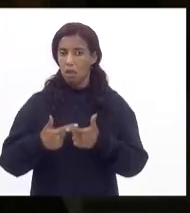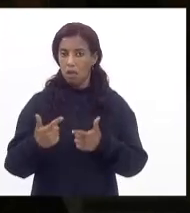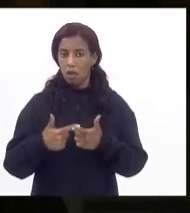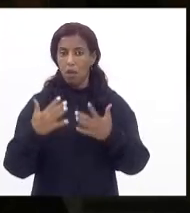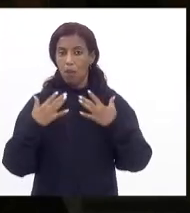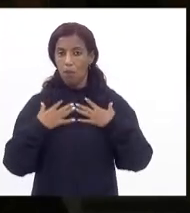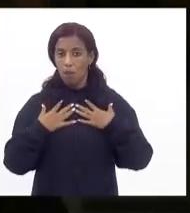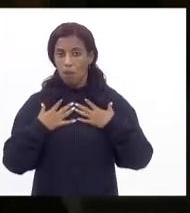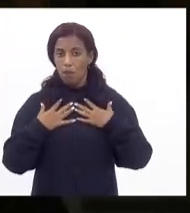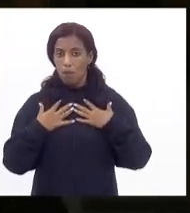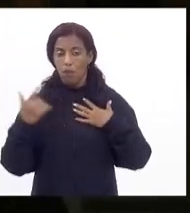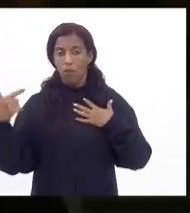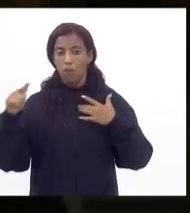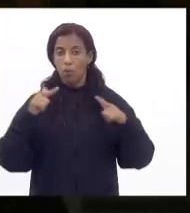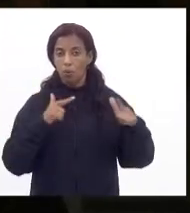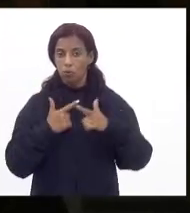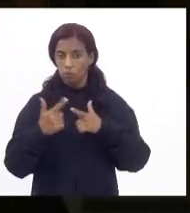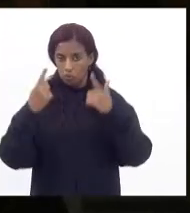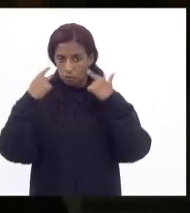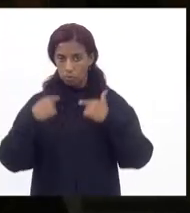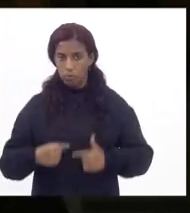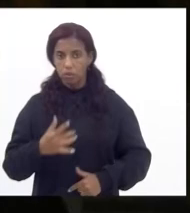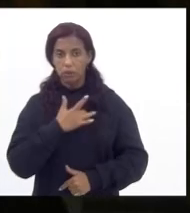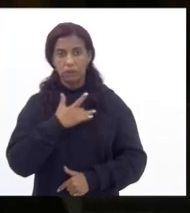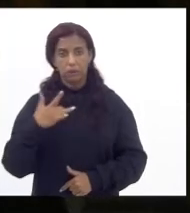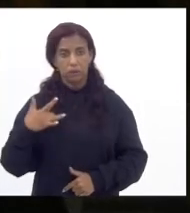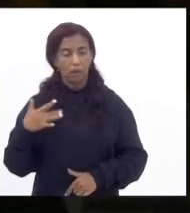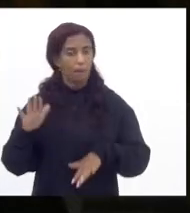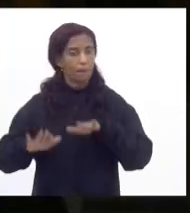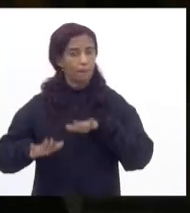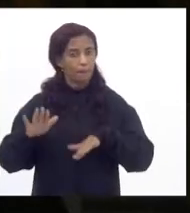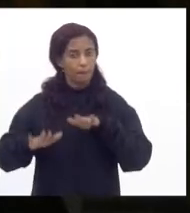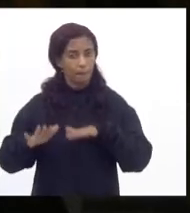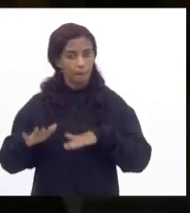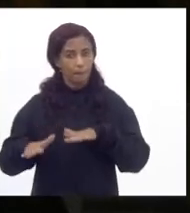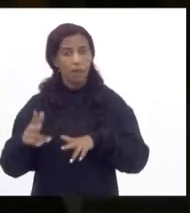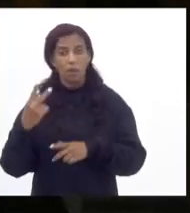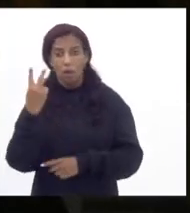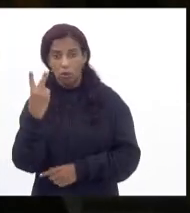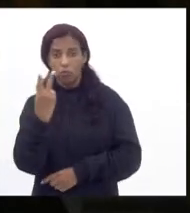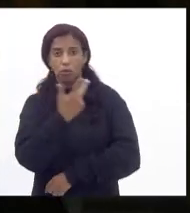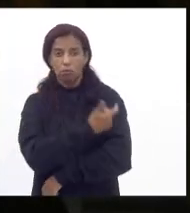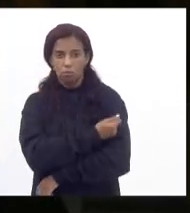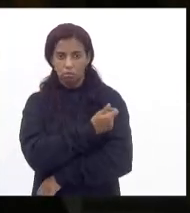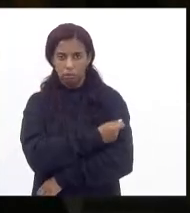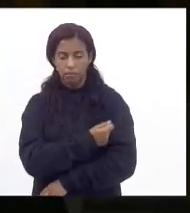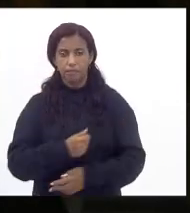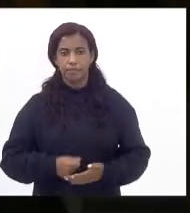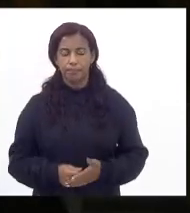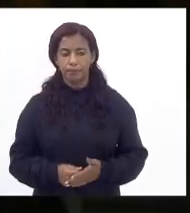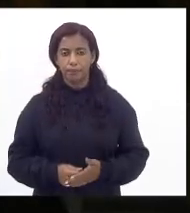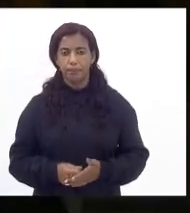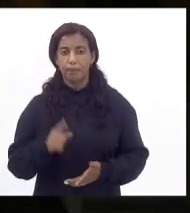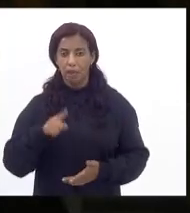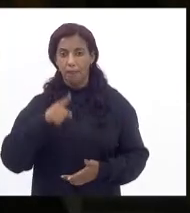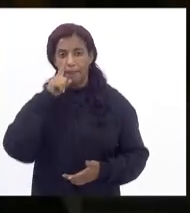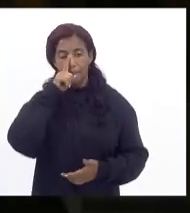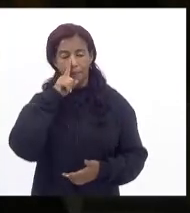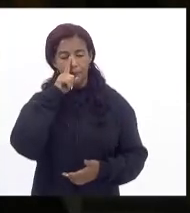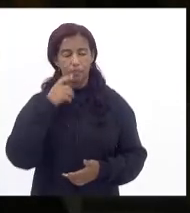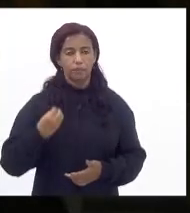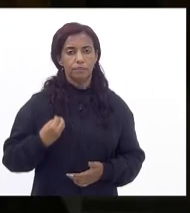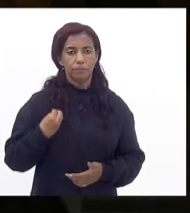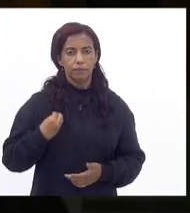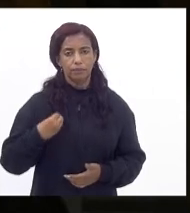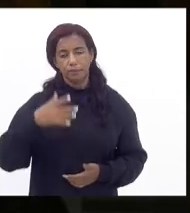pulmonares e outros problemas de saúde mesmo com as duas doses de vacina significam risco de vida